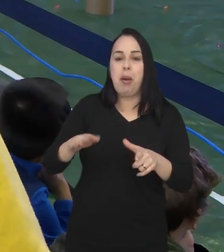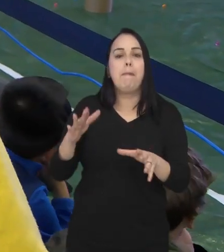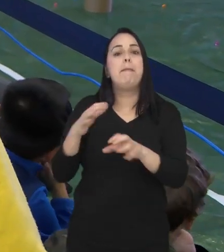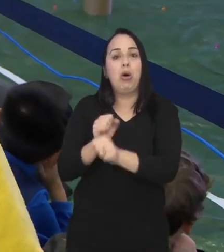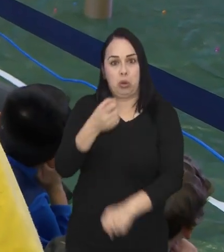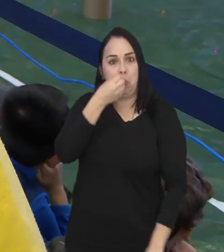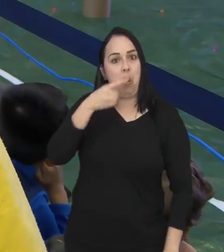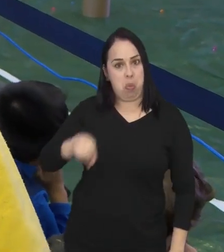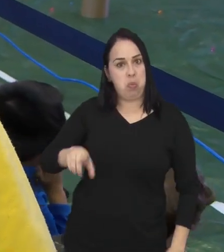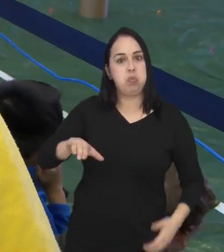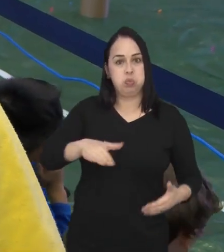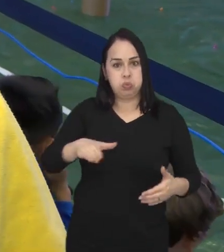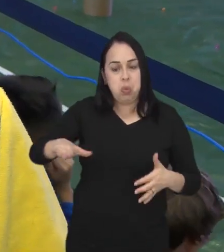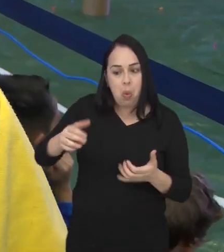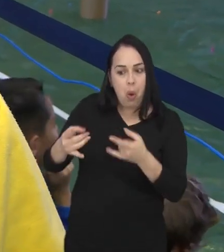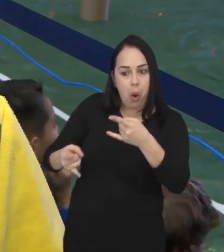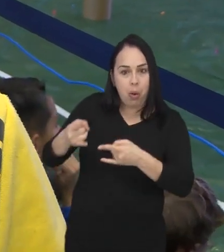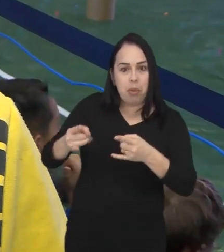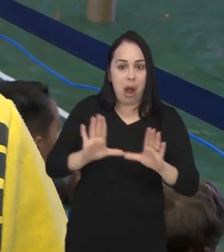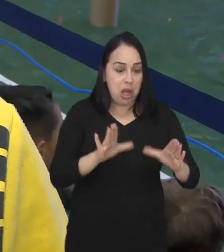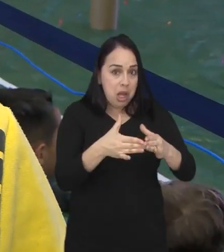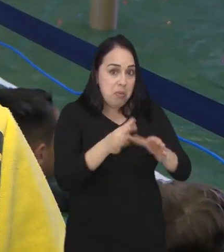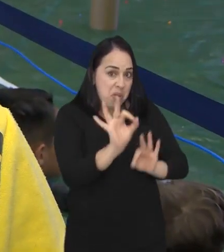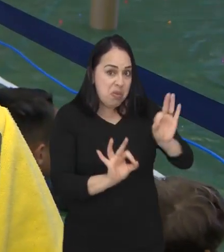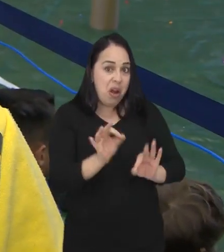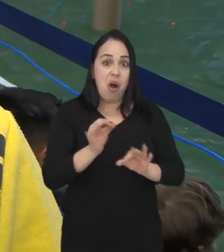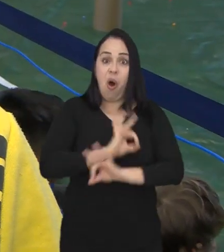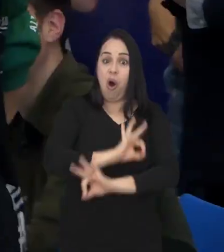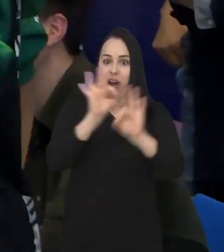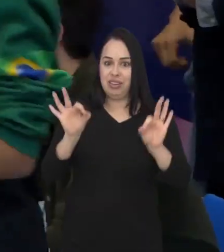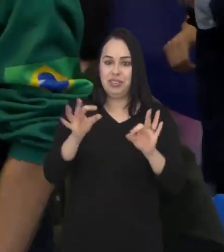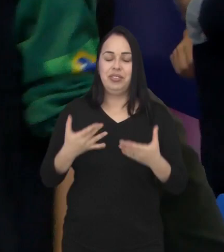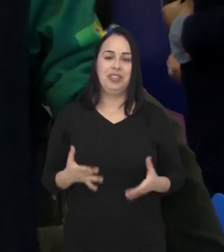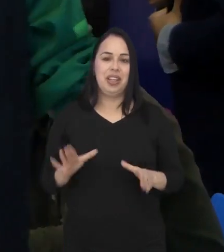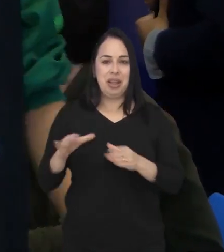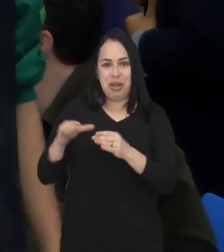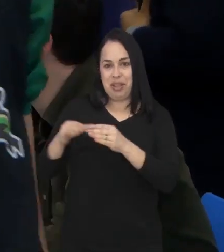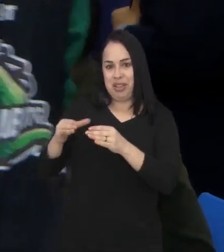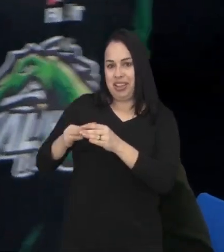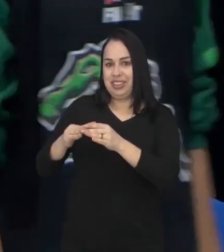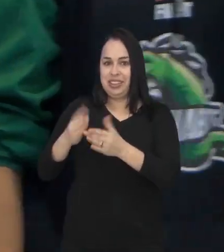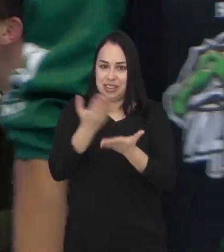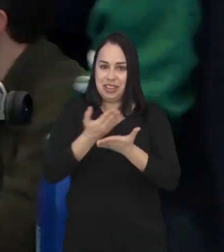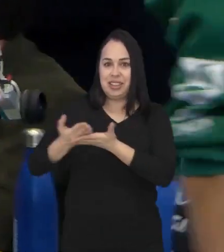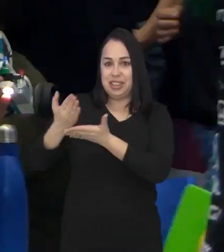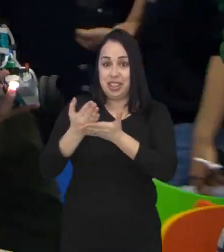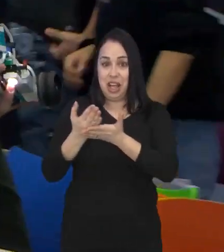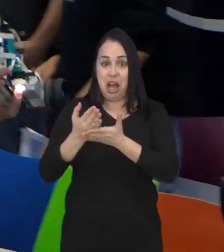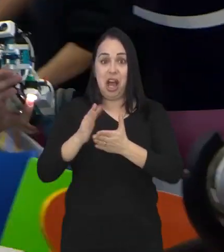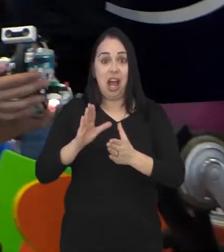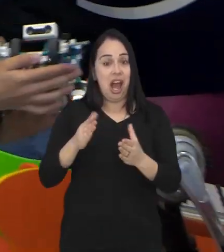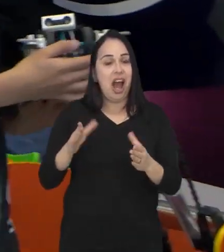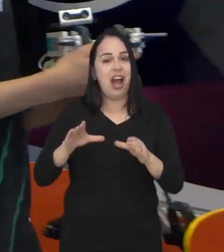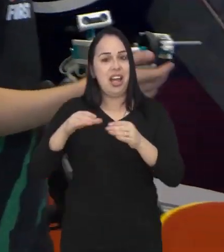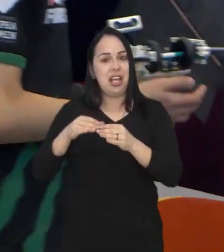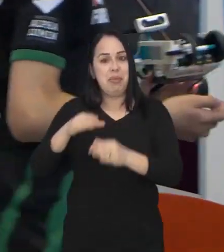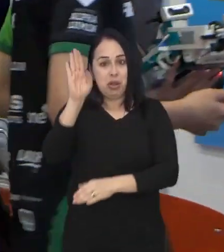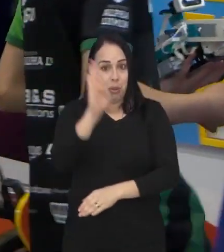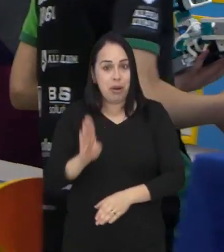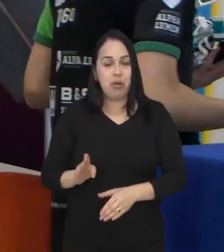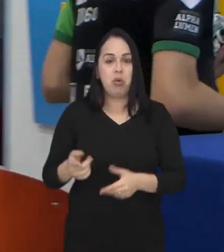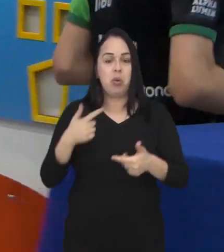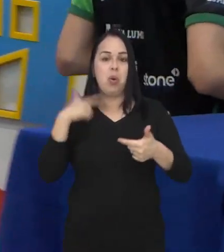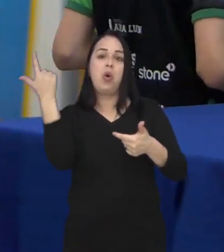pontos ele pegou, caso ele é bom. A equipe que fez, ó. E na disputa entre estudantes de todo mundo, a equipe brasileira